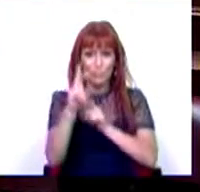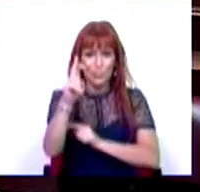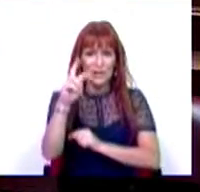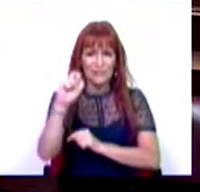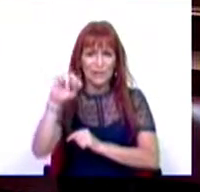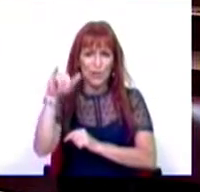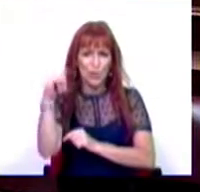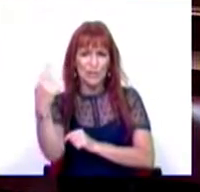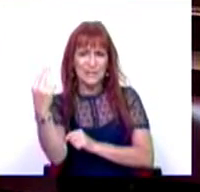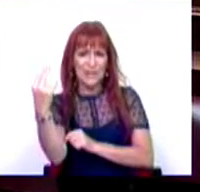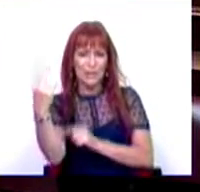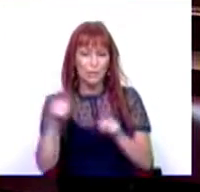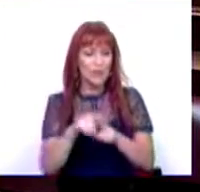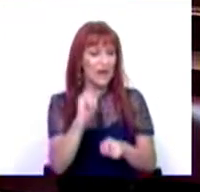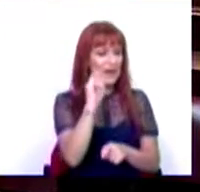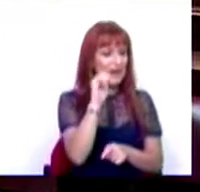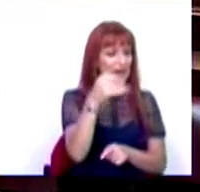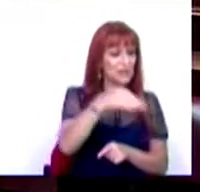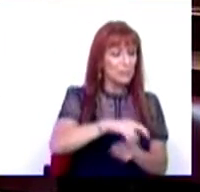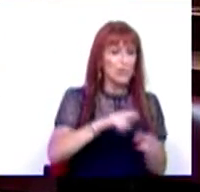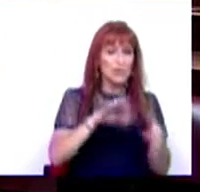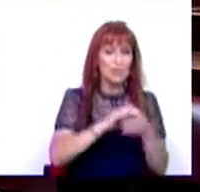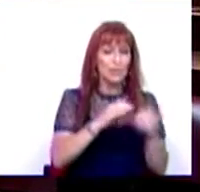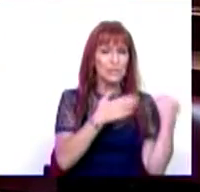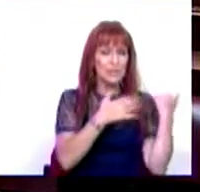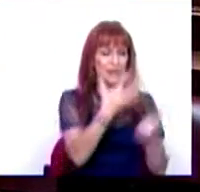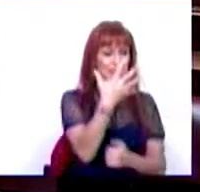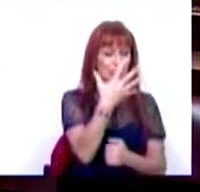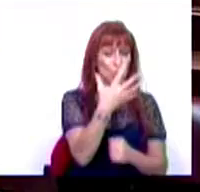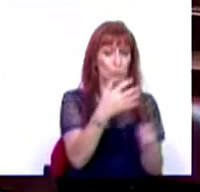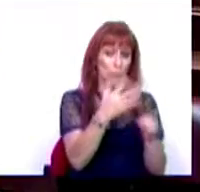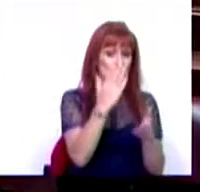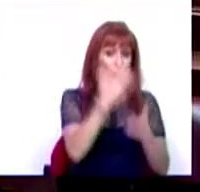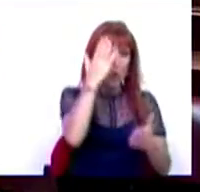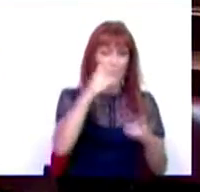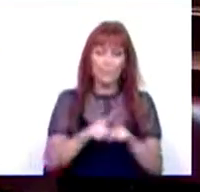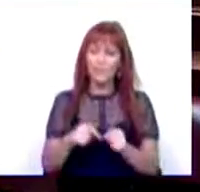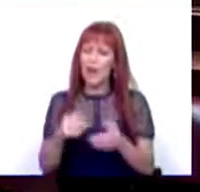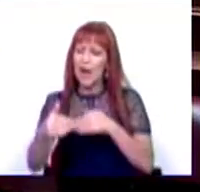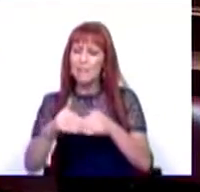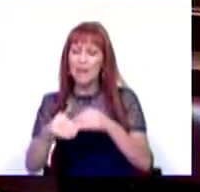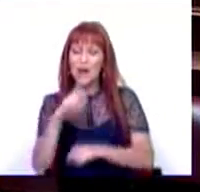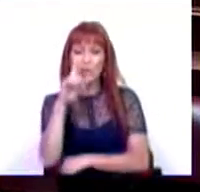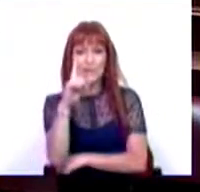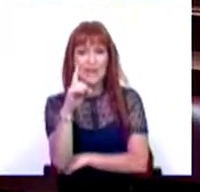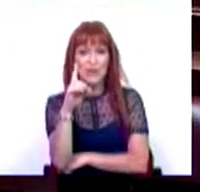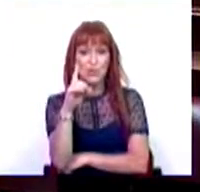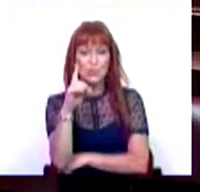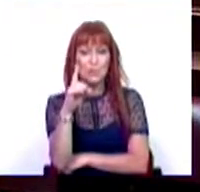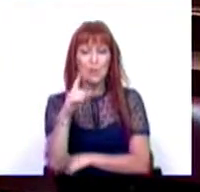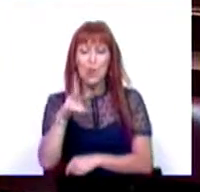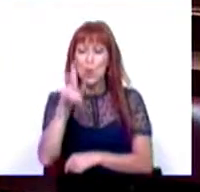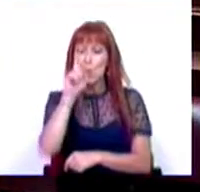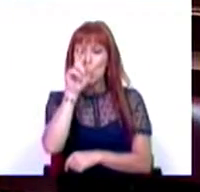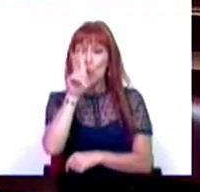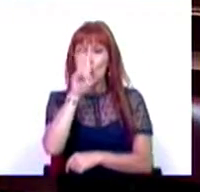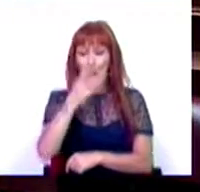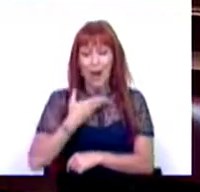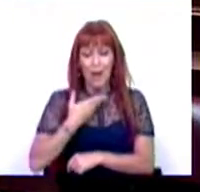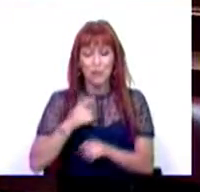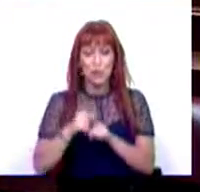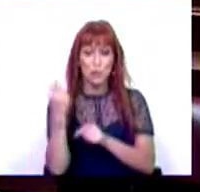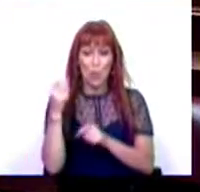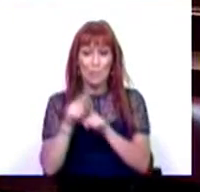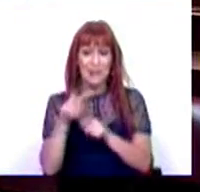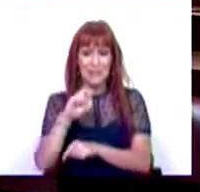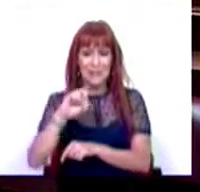32 cêntimos, o ISP foi responsável por 5 apenas, as margens por 6. No gás óleo, onde